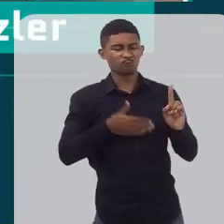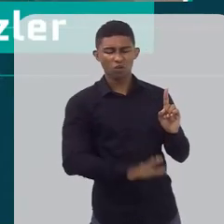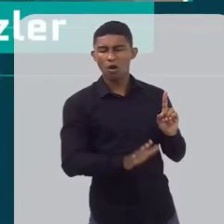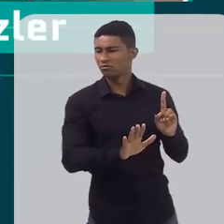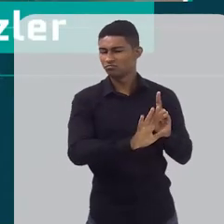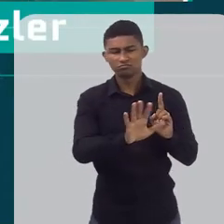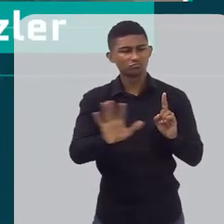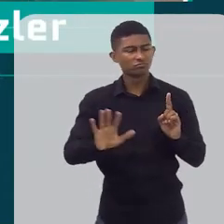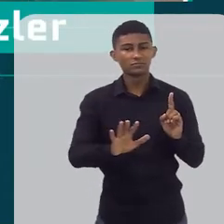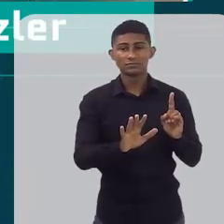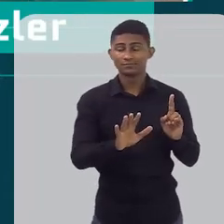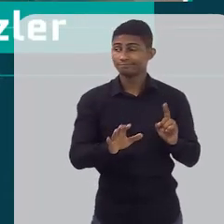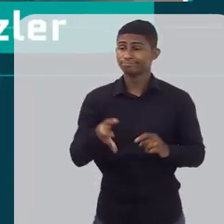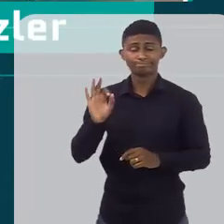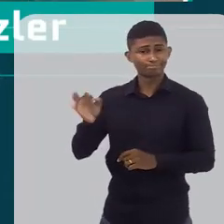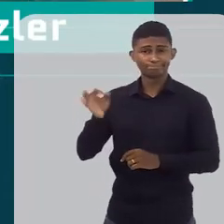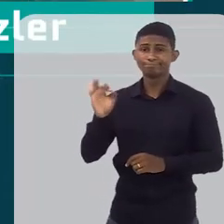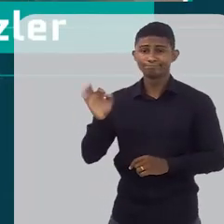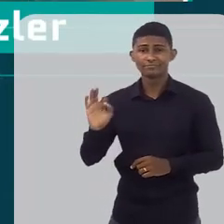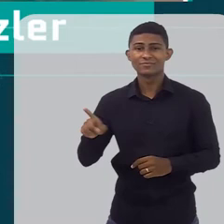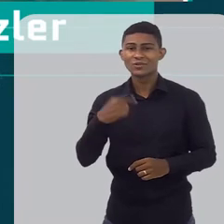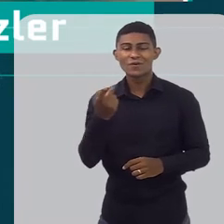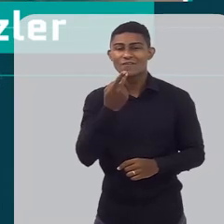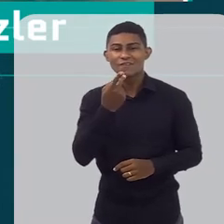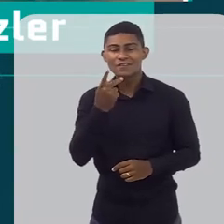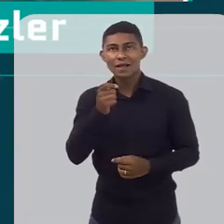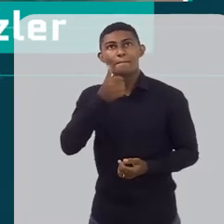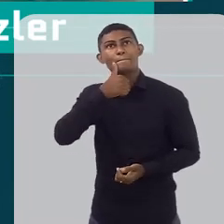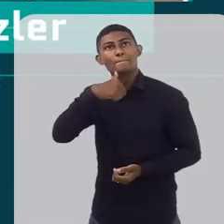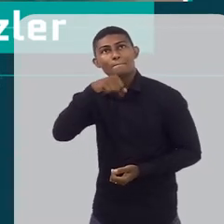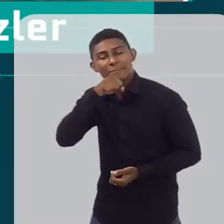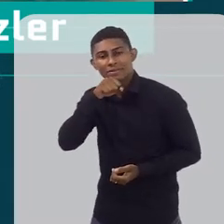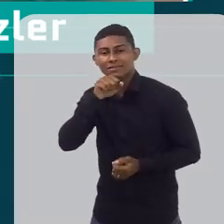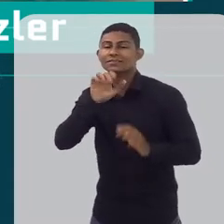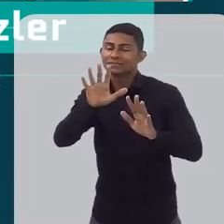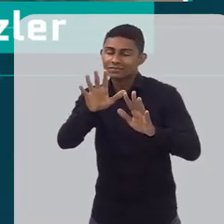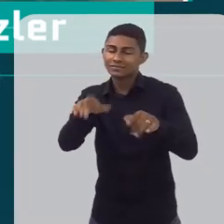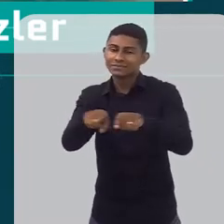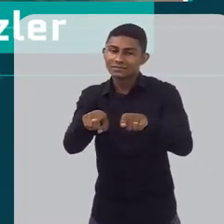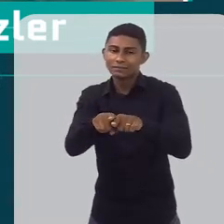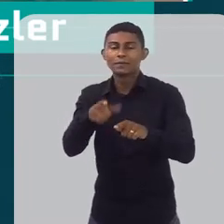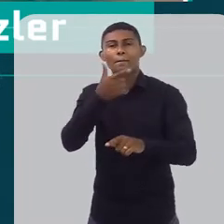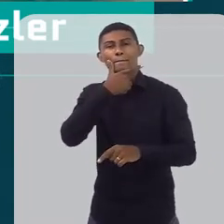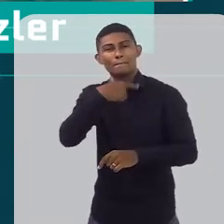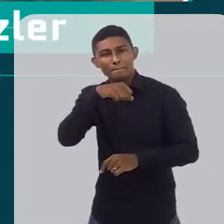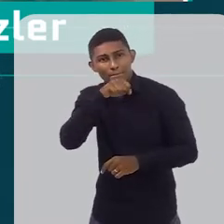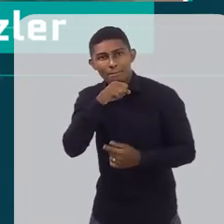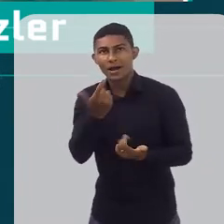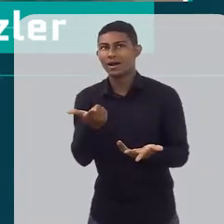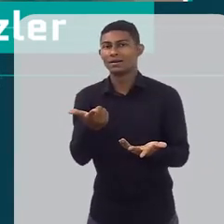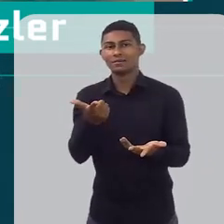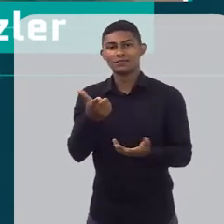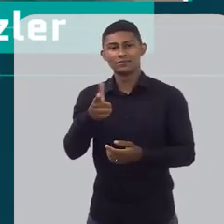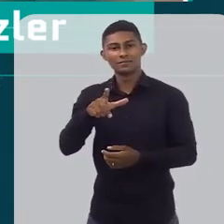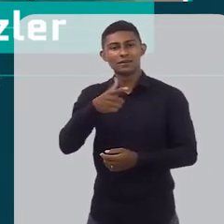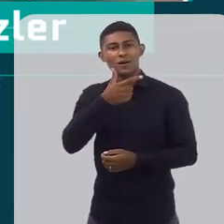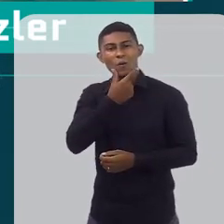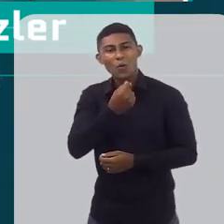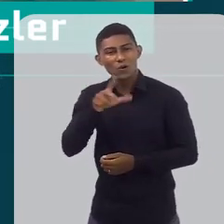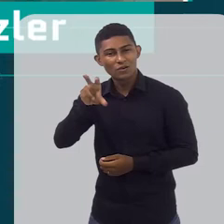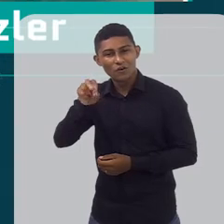não têm esse hábito, né? Quando a gente está falando a mãe, a gente está falando todo mundo, né? A mãe, o pai... Mãe, pai, avô,